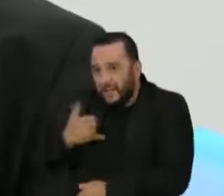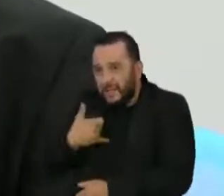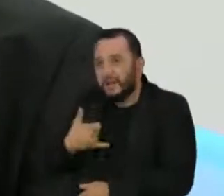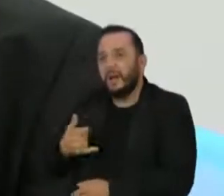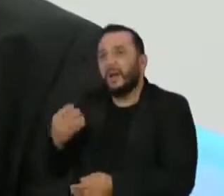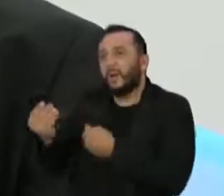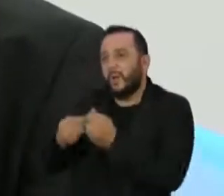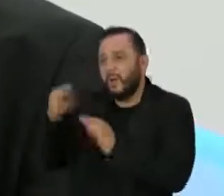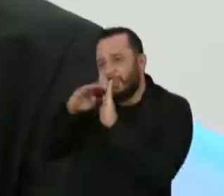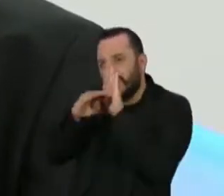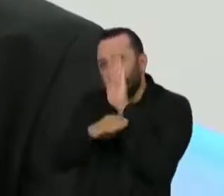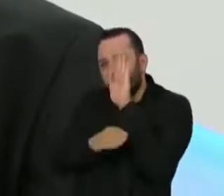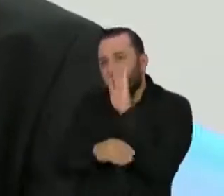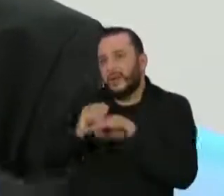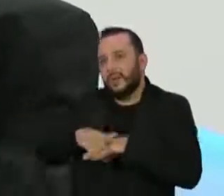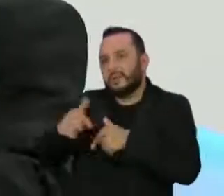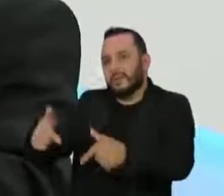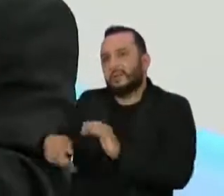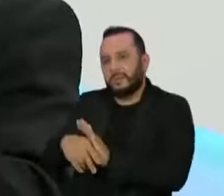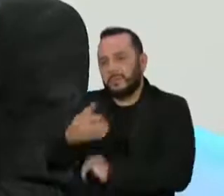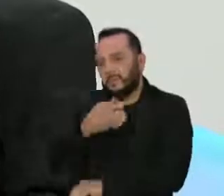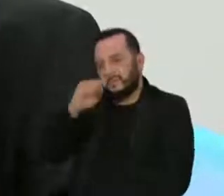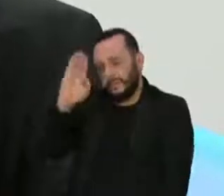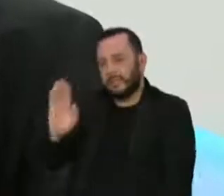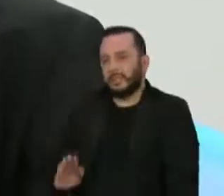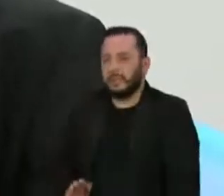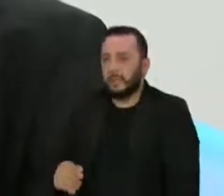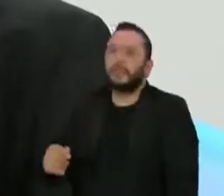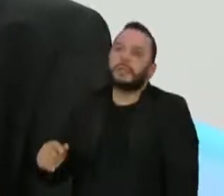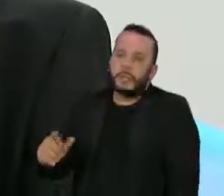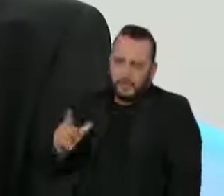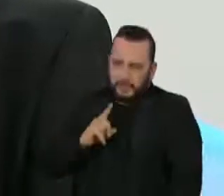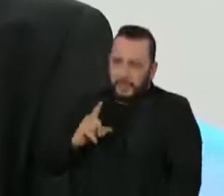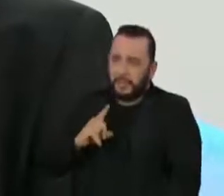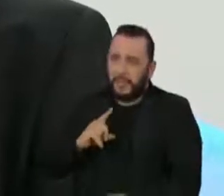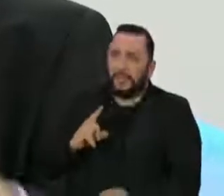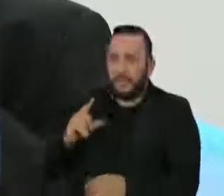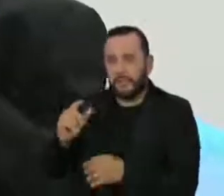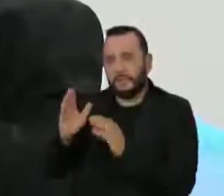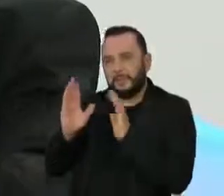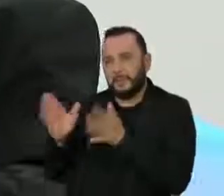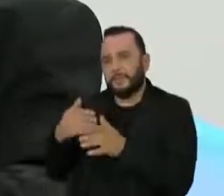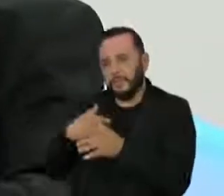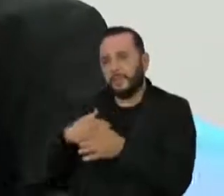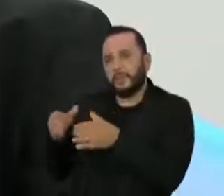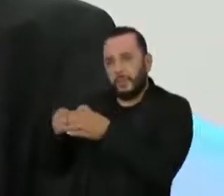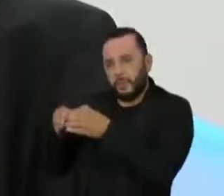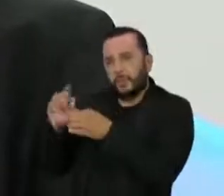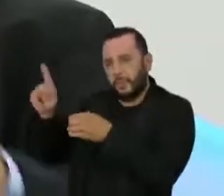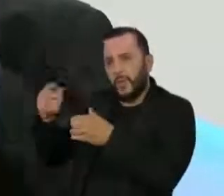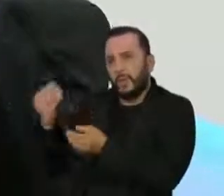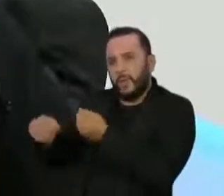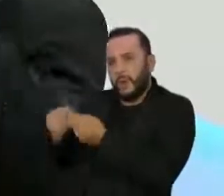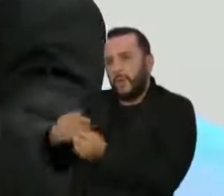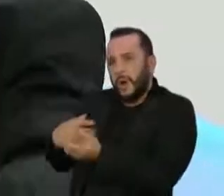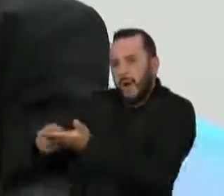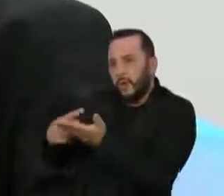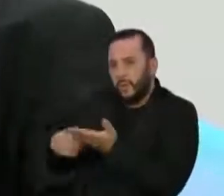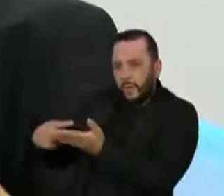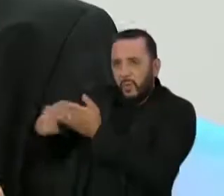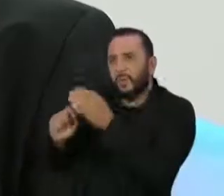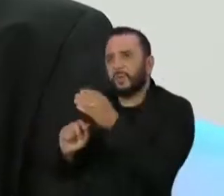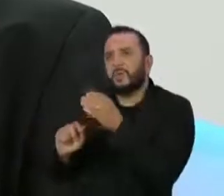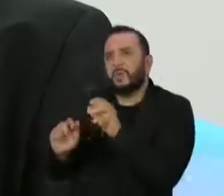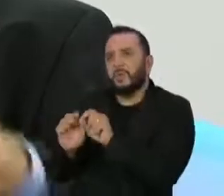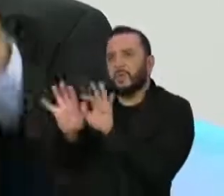maravilhoso em cima de mercado de carbono, e não é de agora, não, é há anos. A Coalizão tem um grupo que faz a mesma coisa, a Consertação